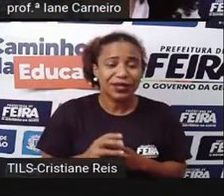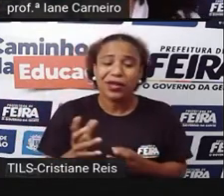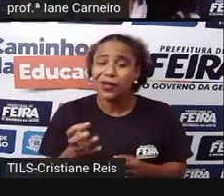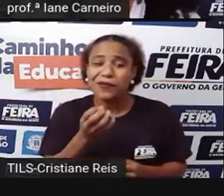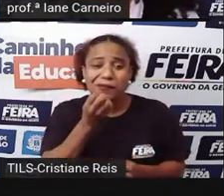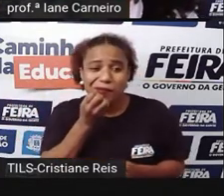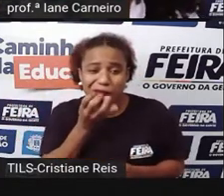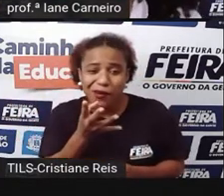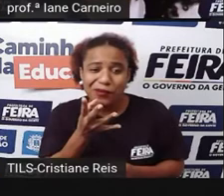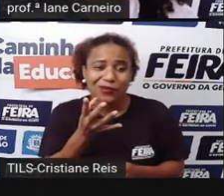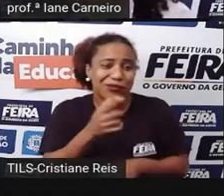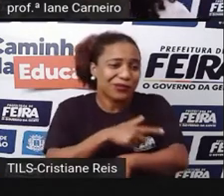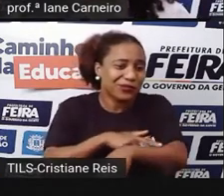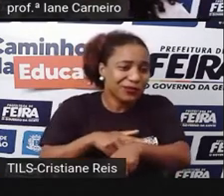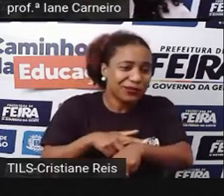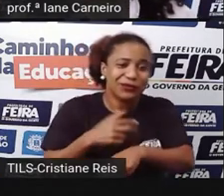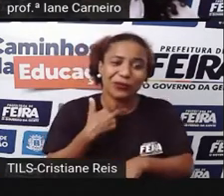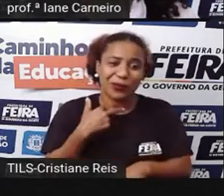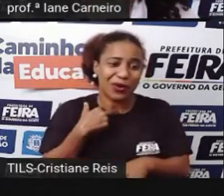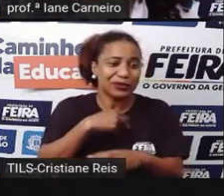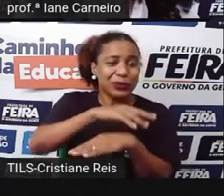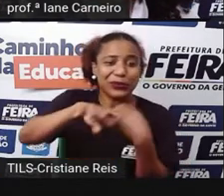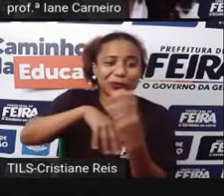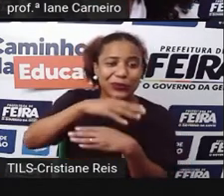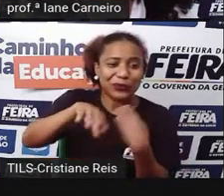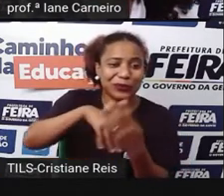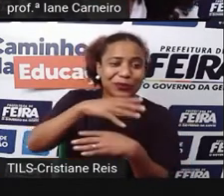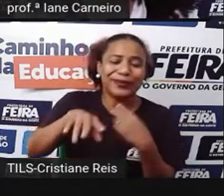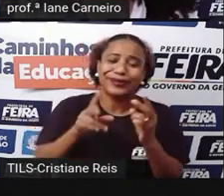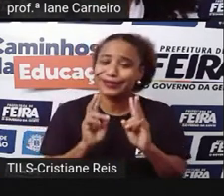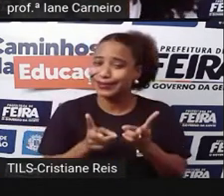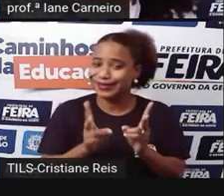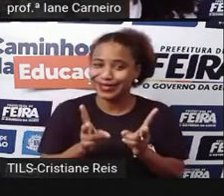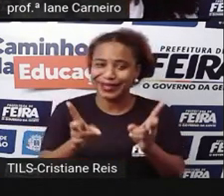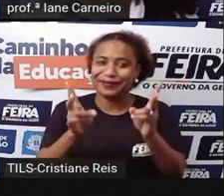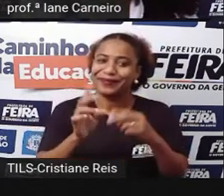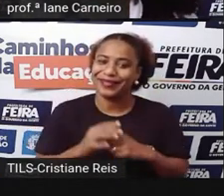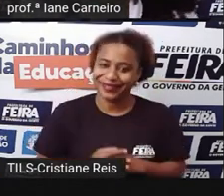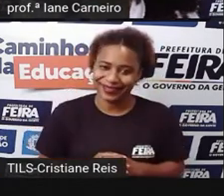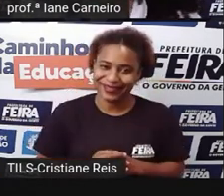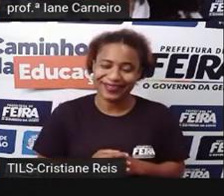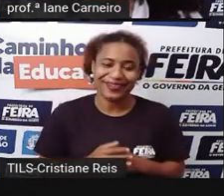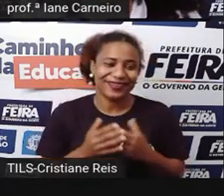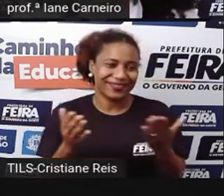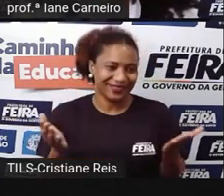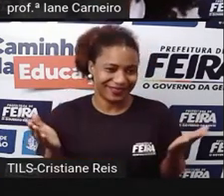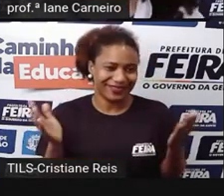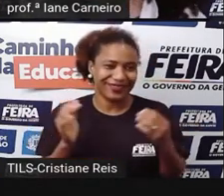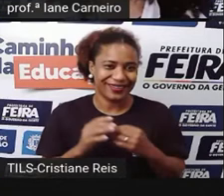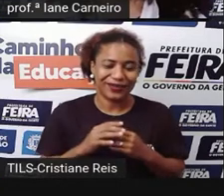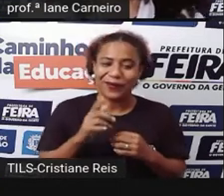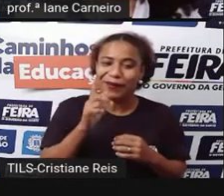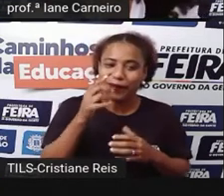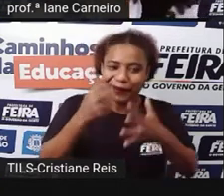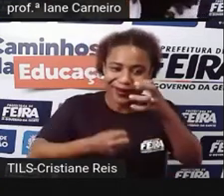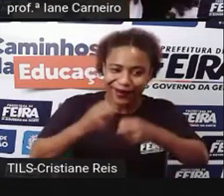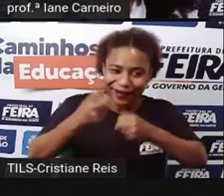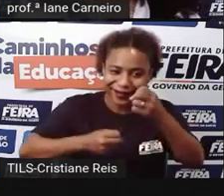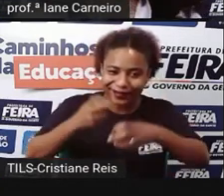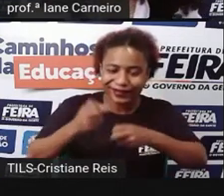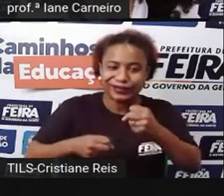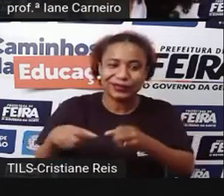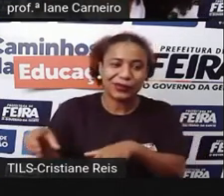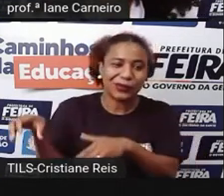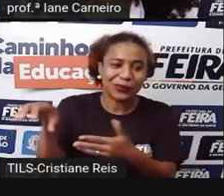menino. Então, essa é uma versão em que ele apronta bastante, né, e aí, ninguém quer, né, ter seu leite estragado, ter os ovos da galinha